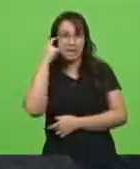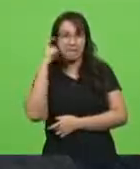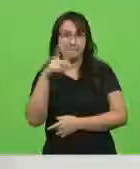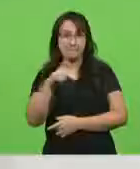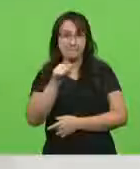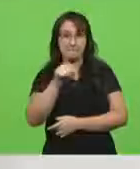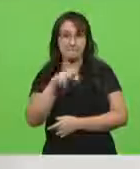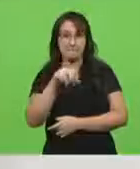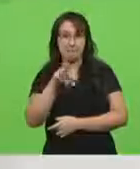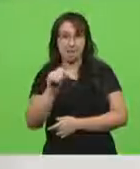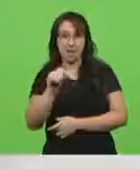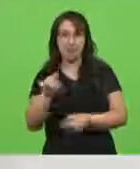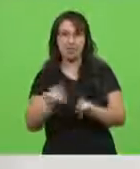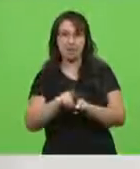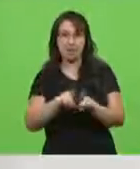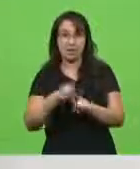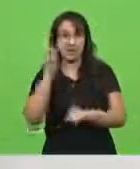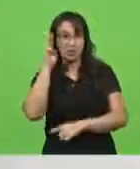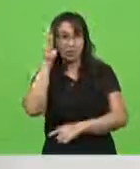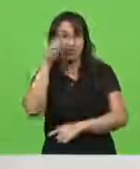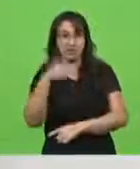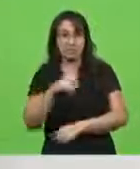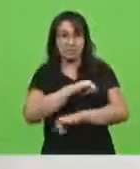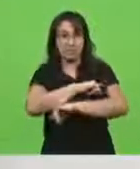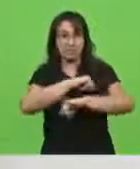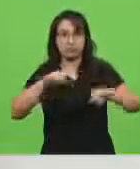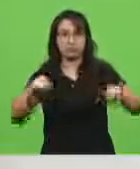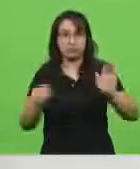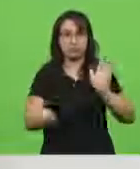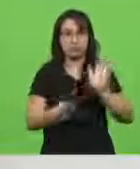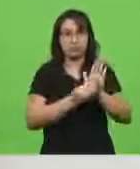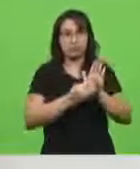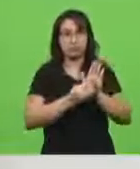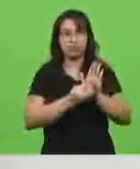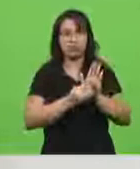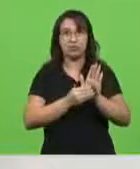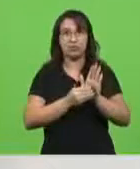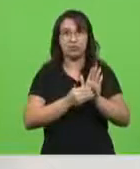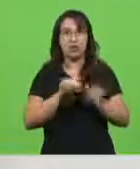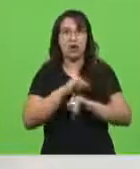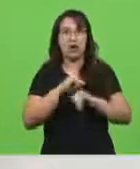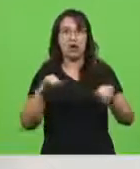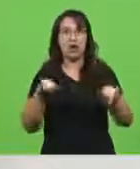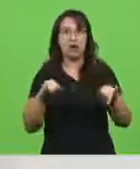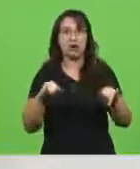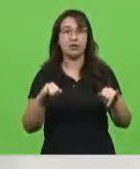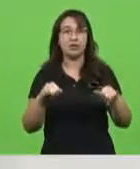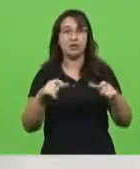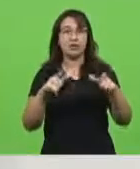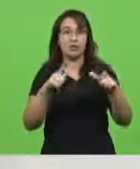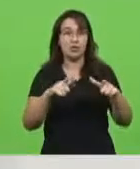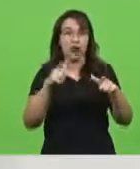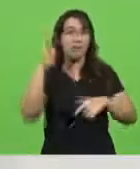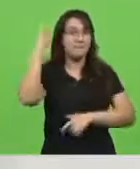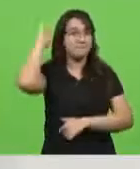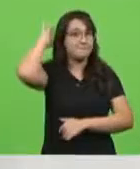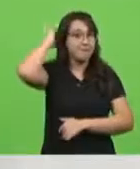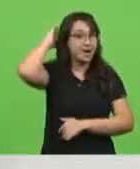botando anúncios, anúncios, repetir aqui os estados, eles estão botando anúncios no Pará,